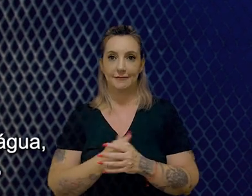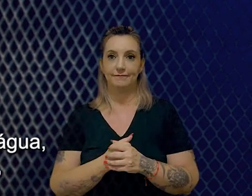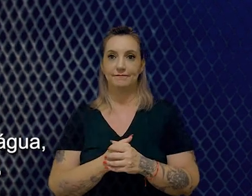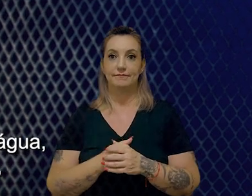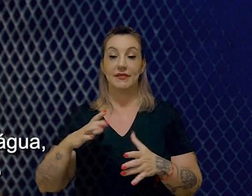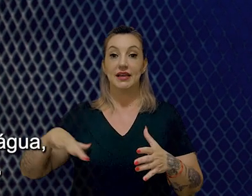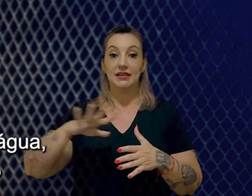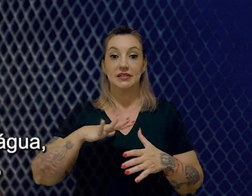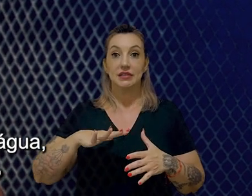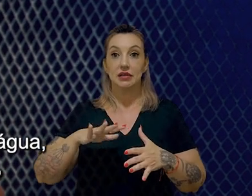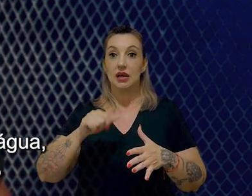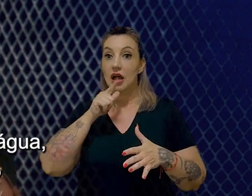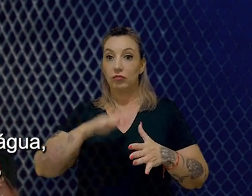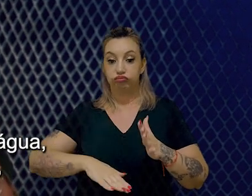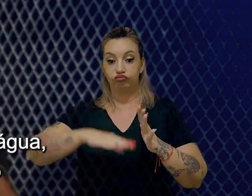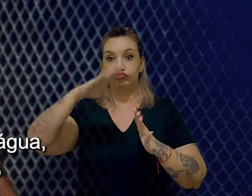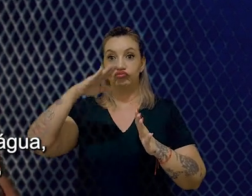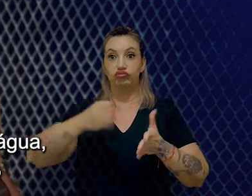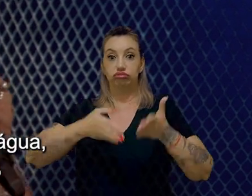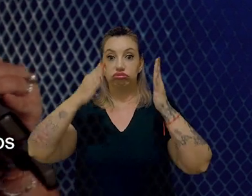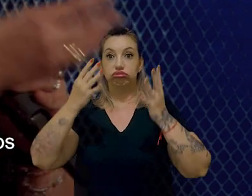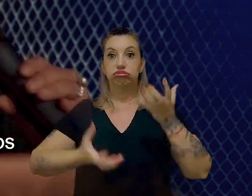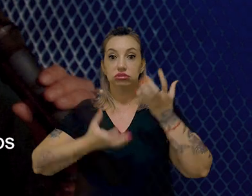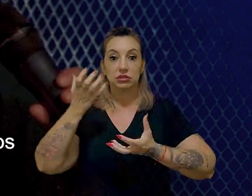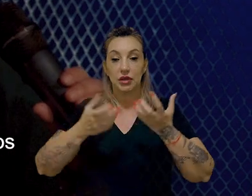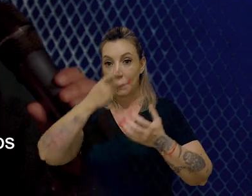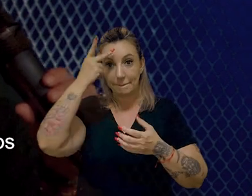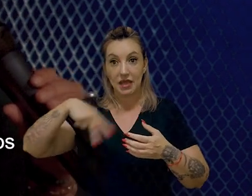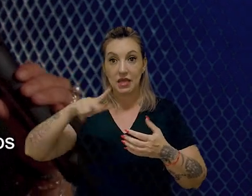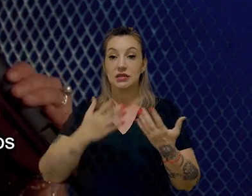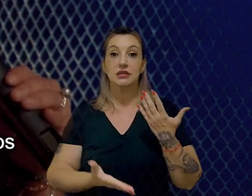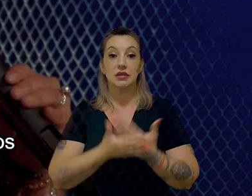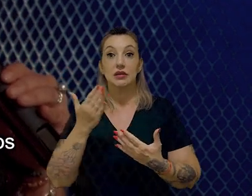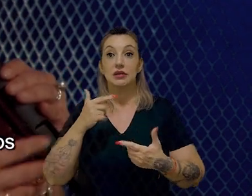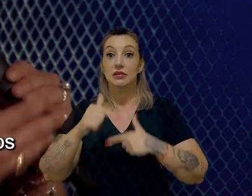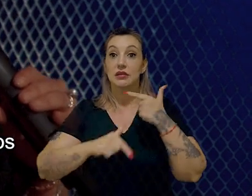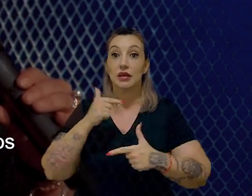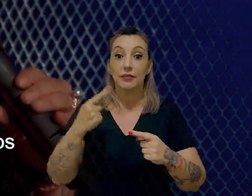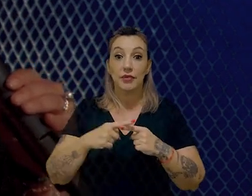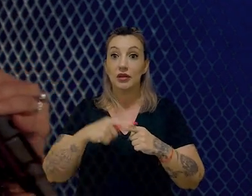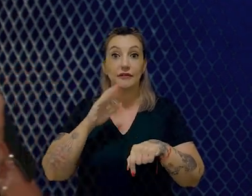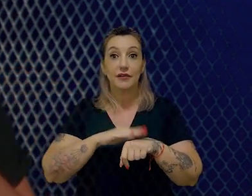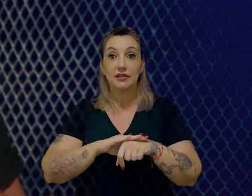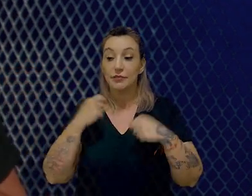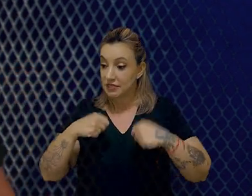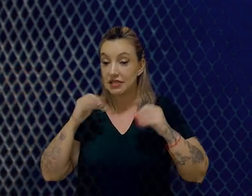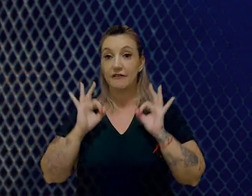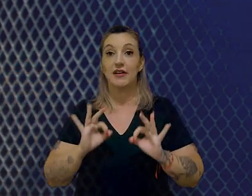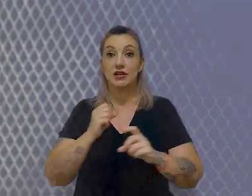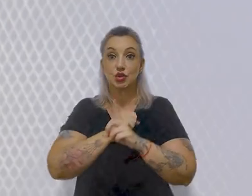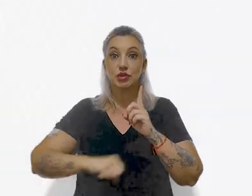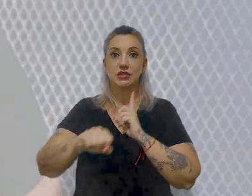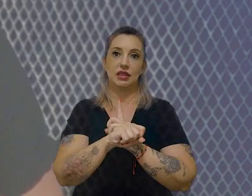As cidades estão entrando embaixo d'água, os prédios estão sendo queimados, as pessoas estão perdendo empregos, porque a gente não está fazendo o que a gente tinha que fazer como